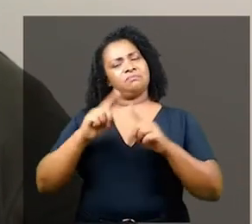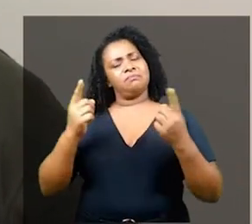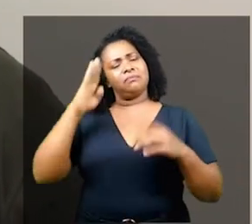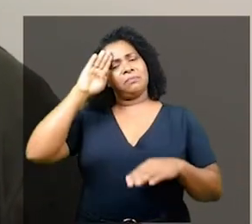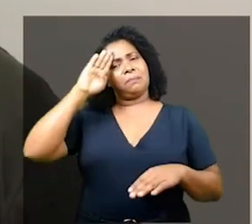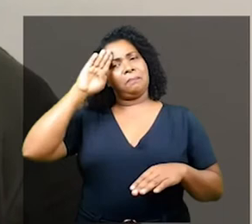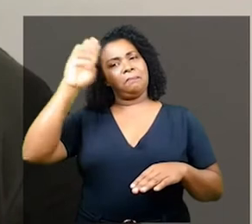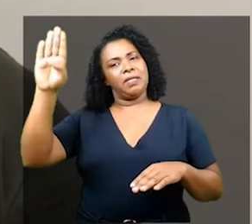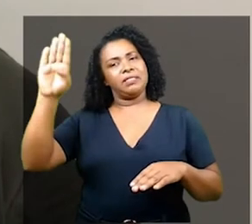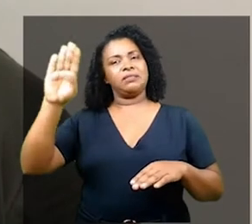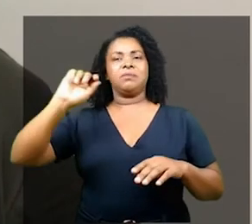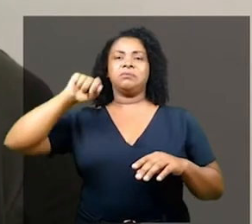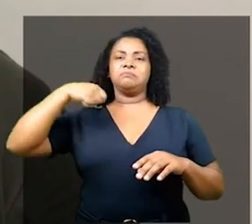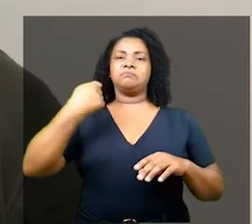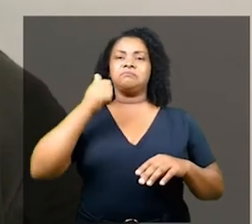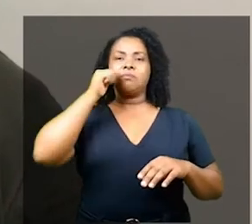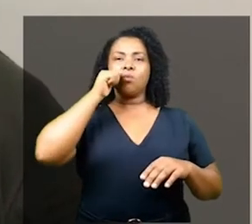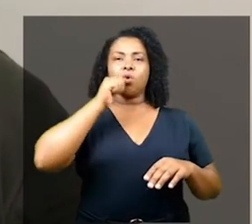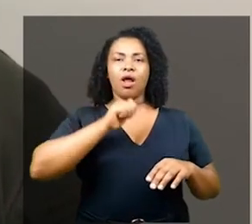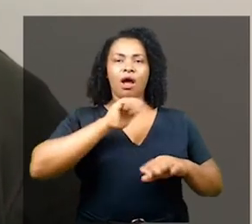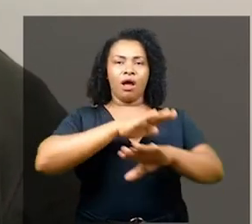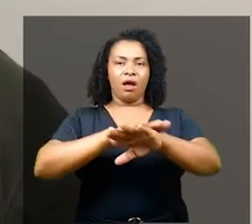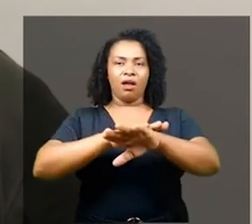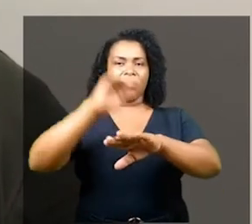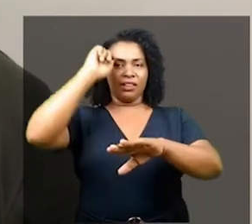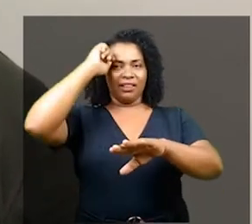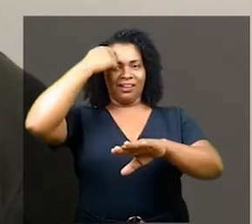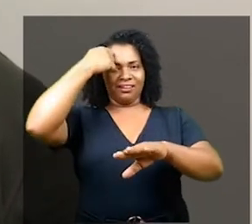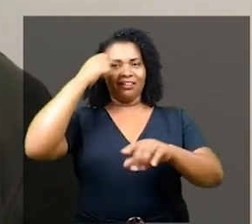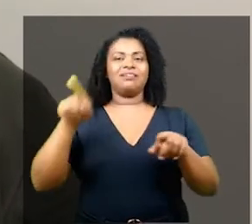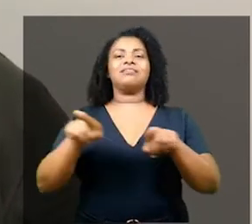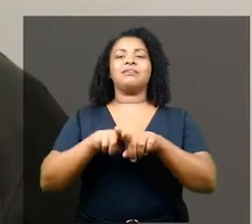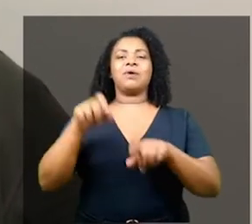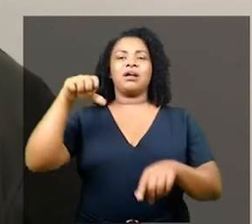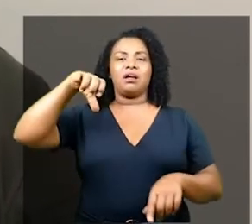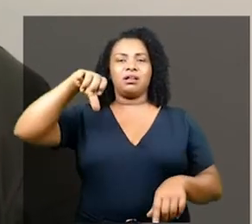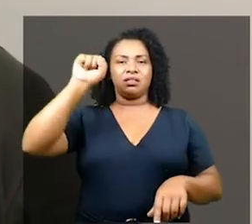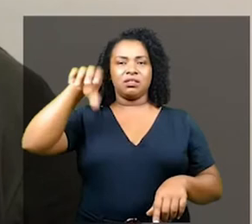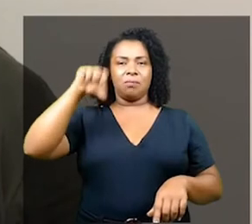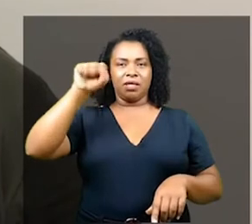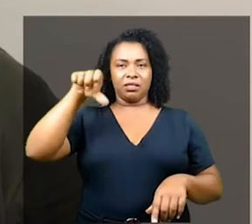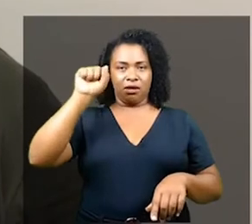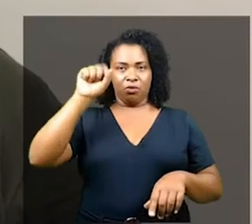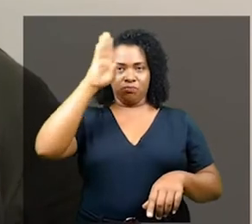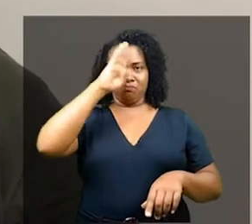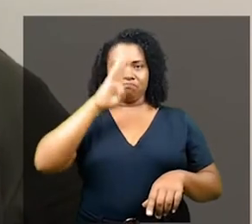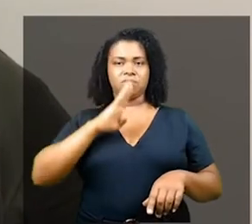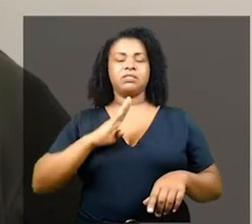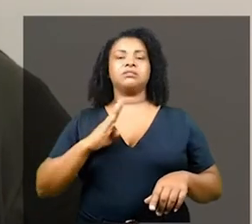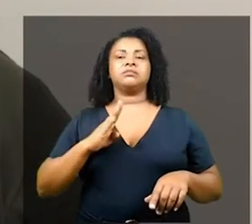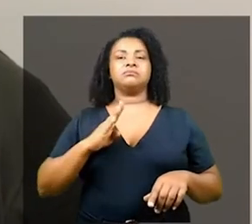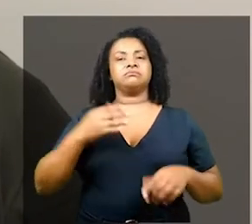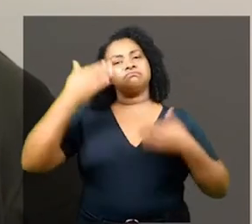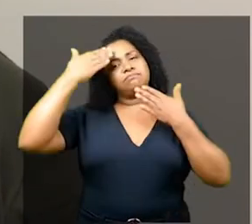enquanto mulher negra e lésbica brasileira. Eu agradeço demais o